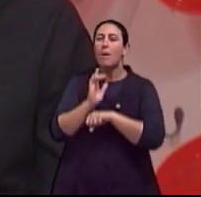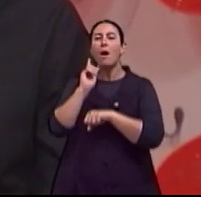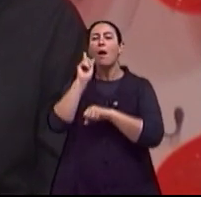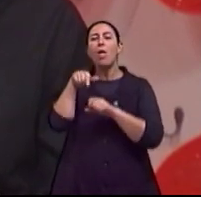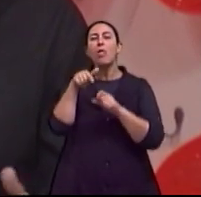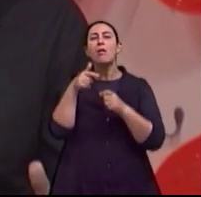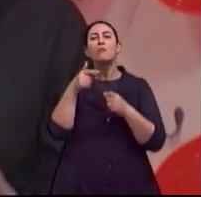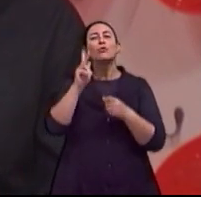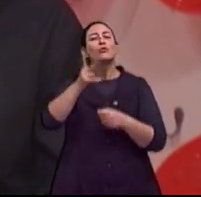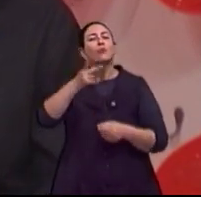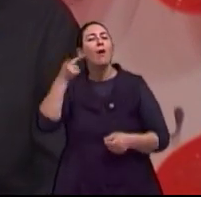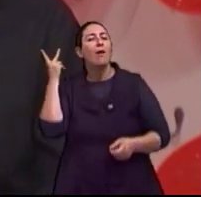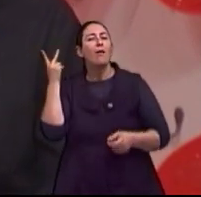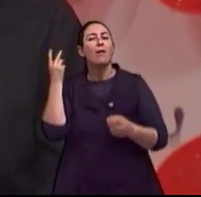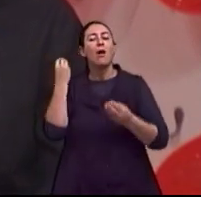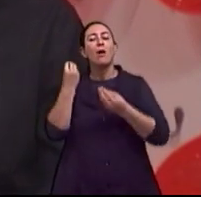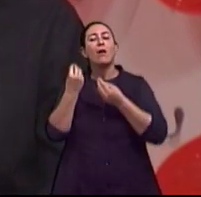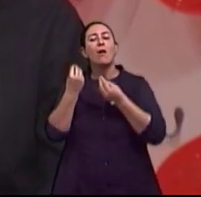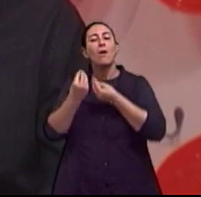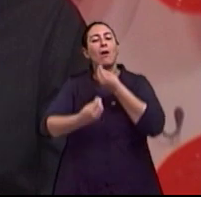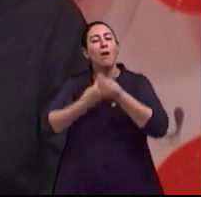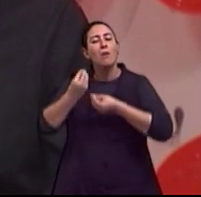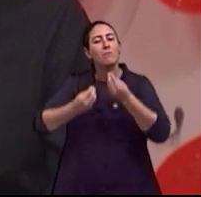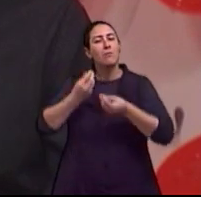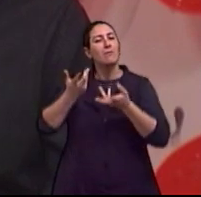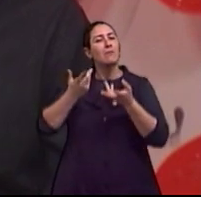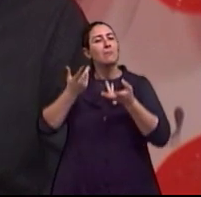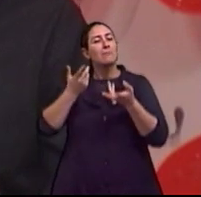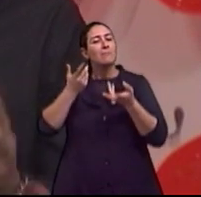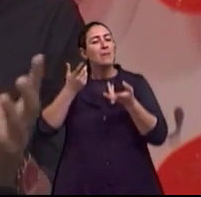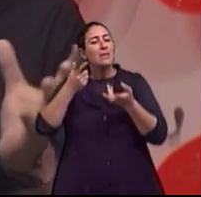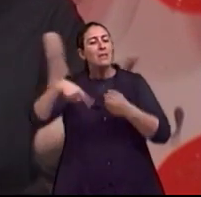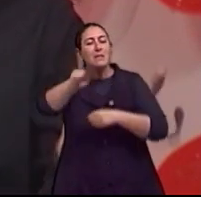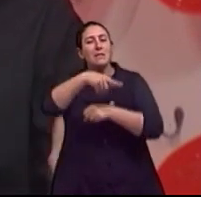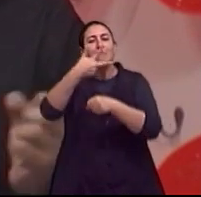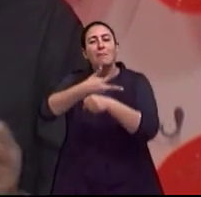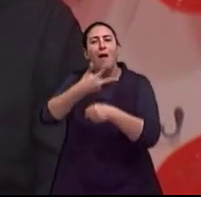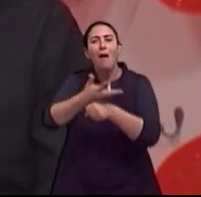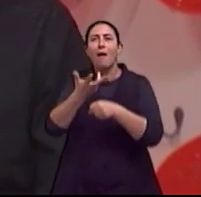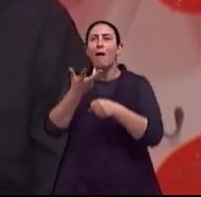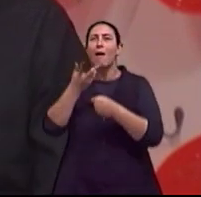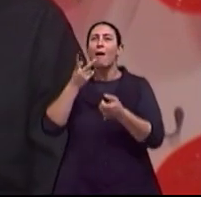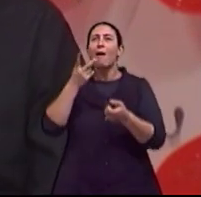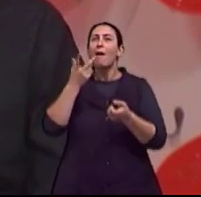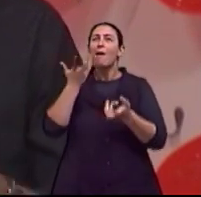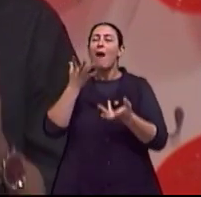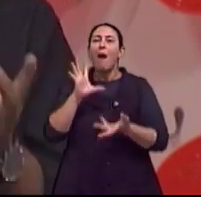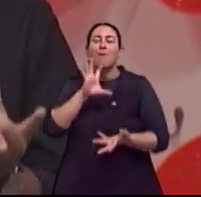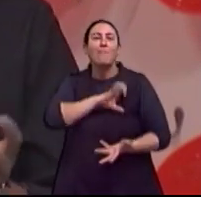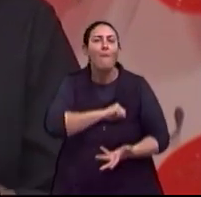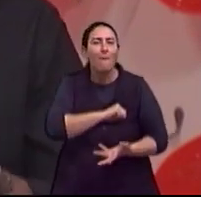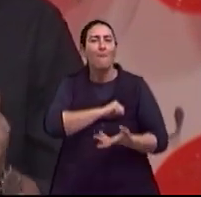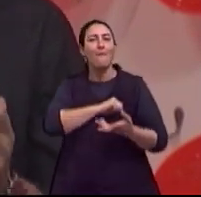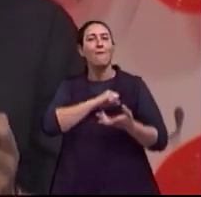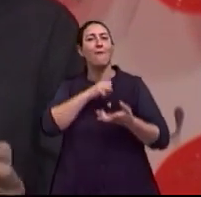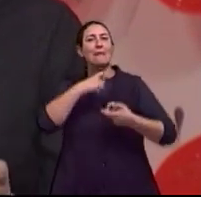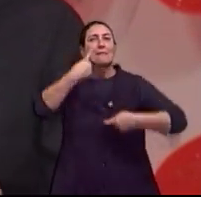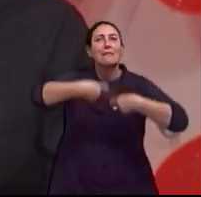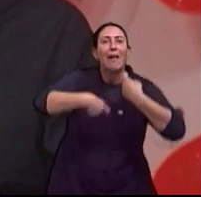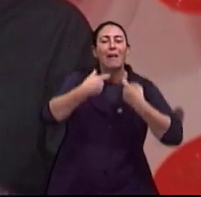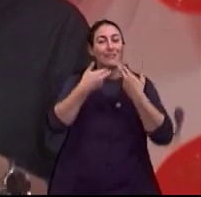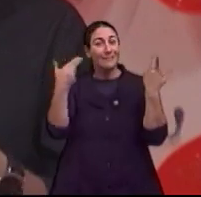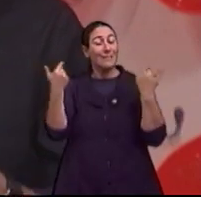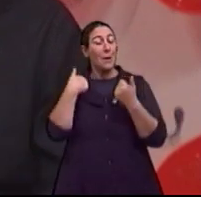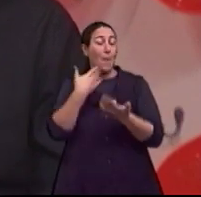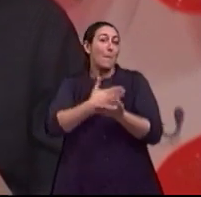roteiro a história desse idoso em particular. Mas quando comecei a ver tantas outras histórias, decidi pegar minha câmera e começar a